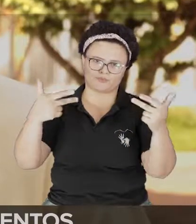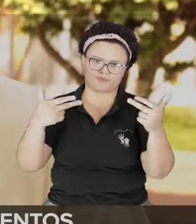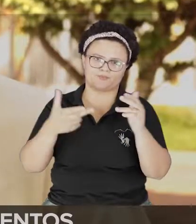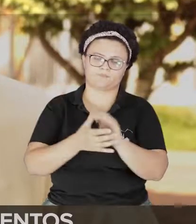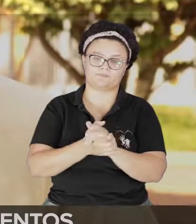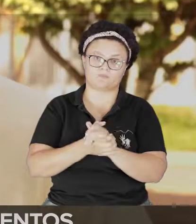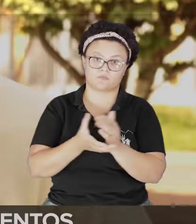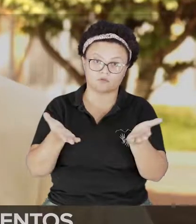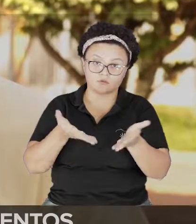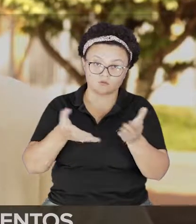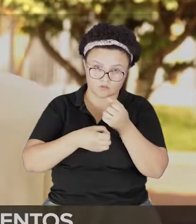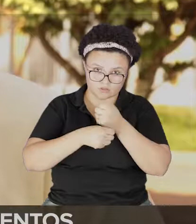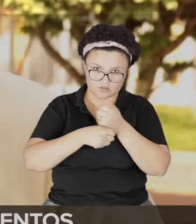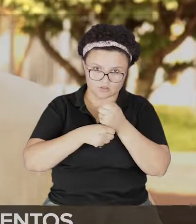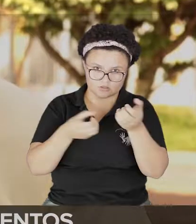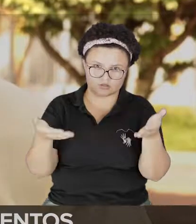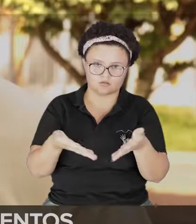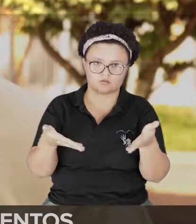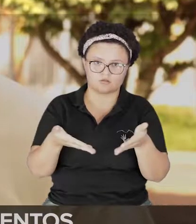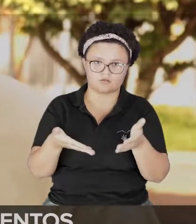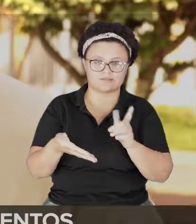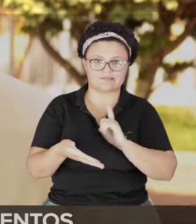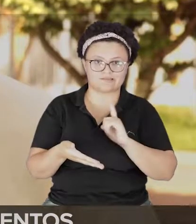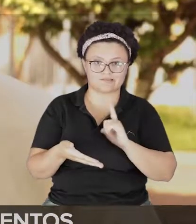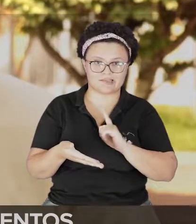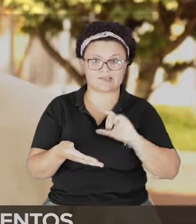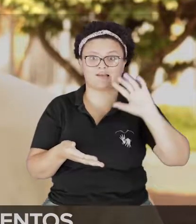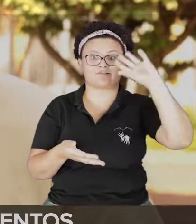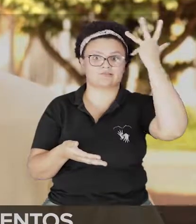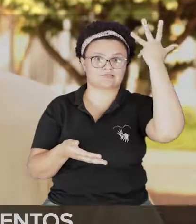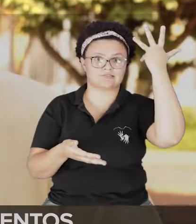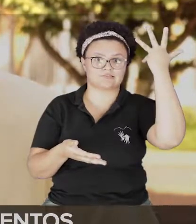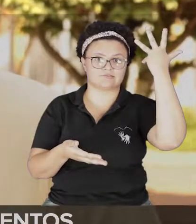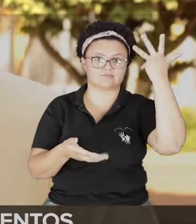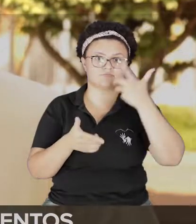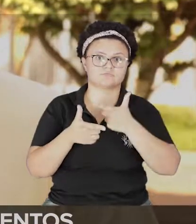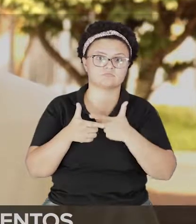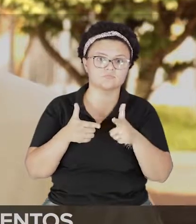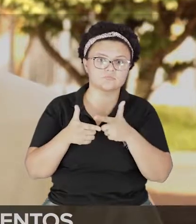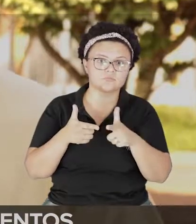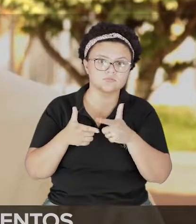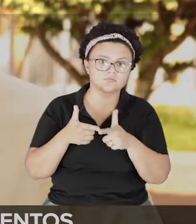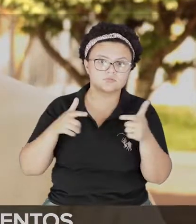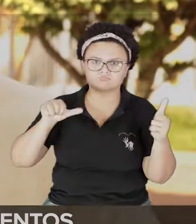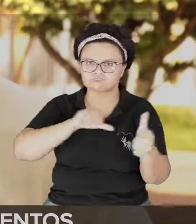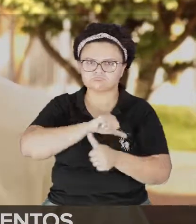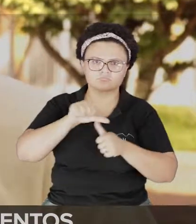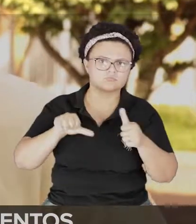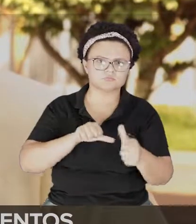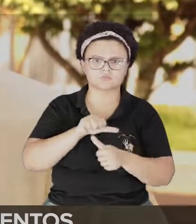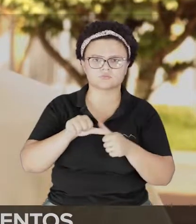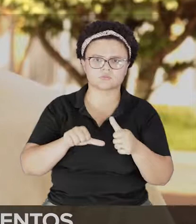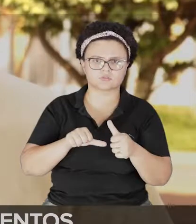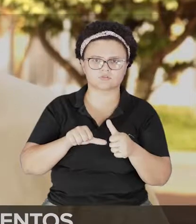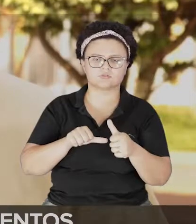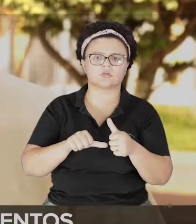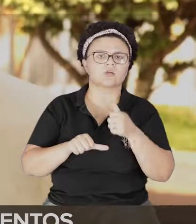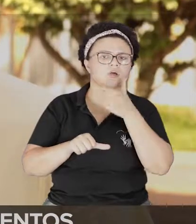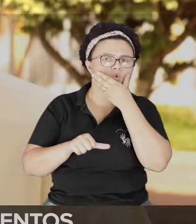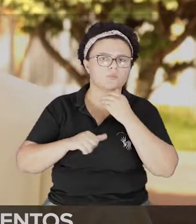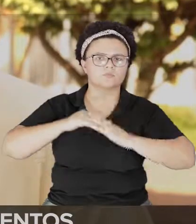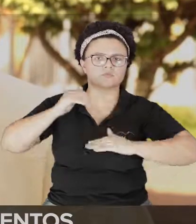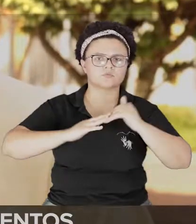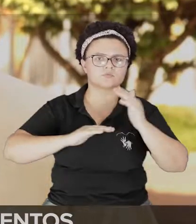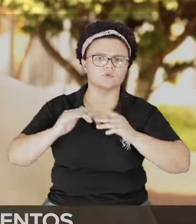basicamente, temos os fenômenos euninho e euninha, este ano, basicamente, estamos tendo uma transição. Isso que alguns meteorologistas têm indicado,